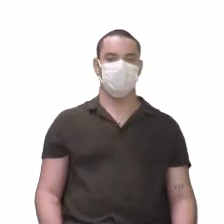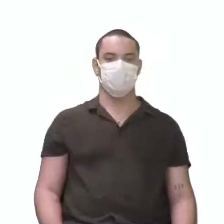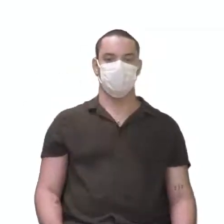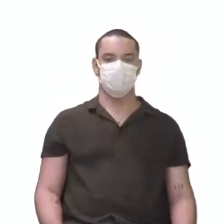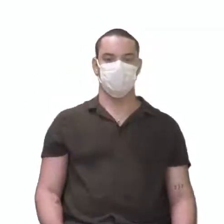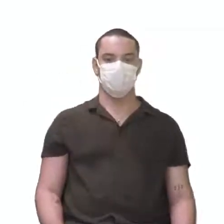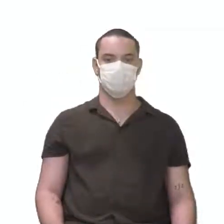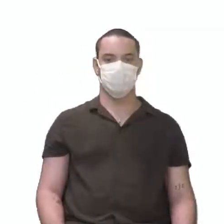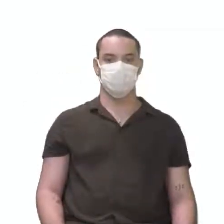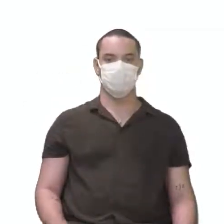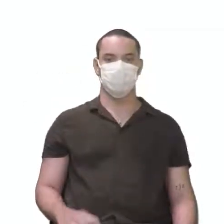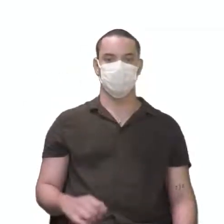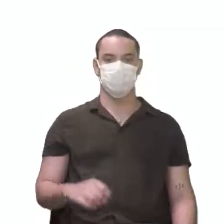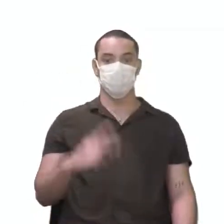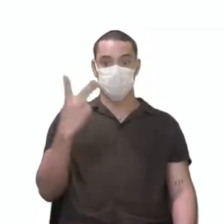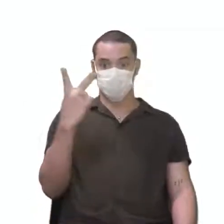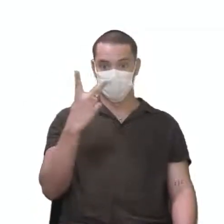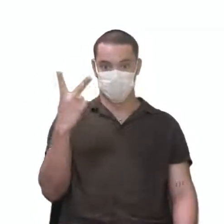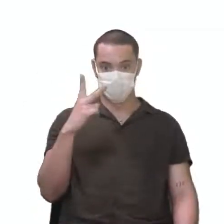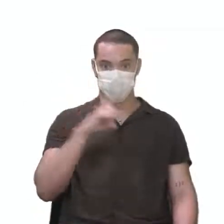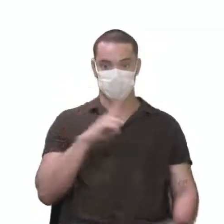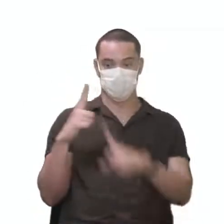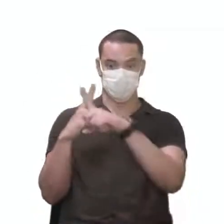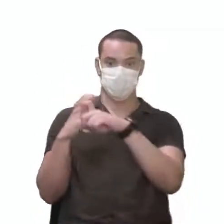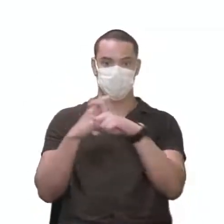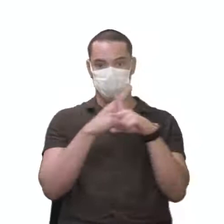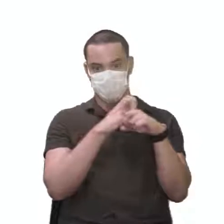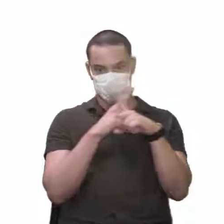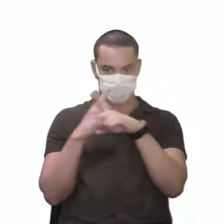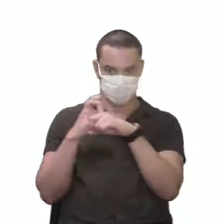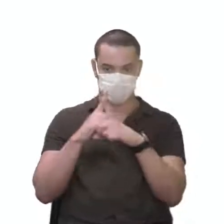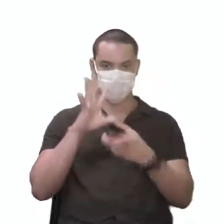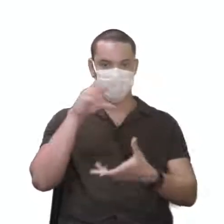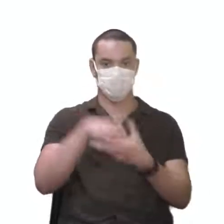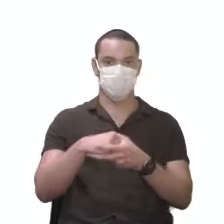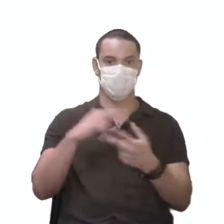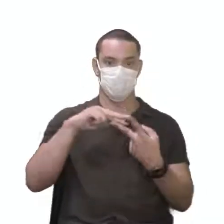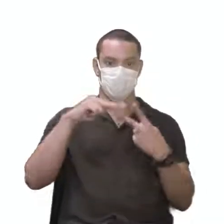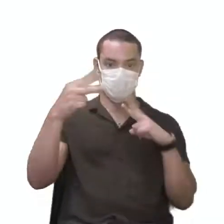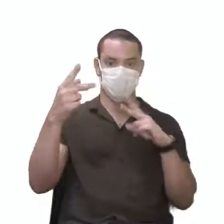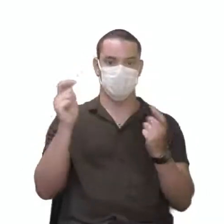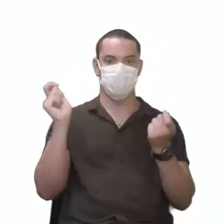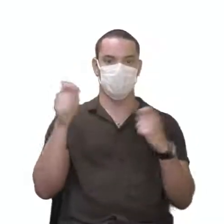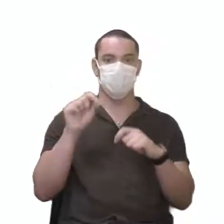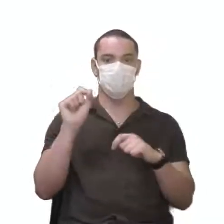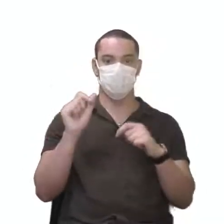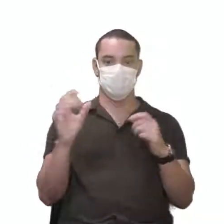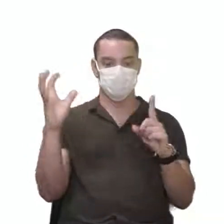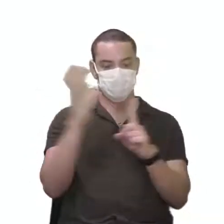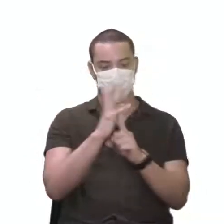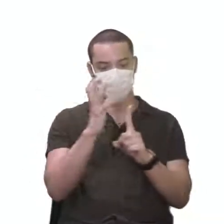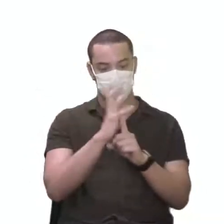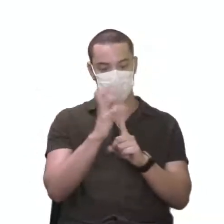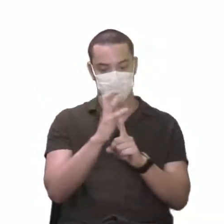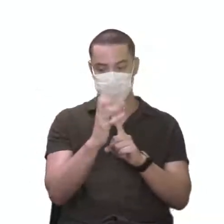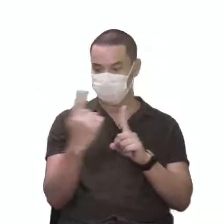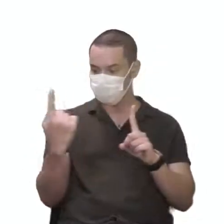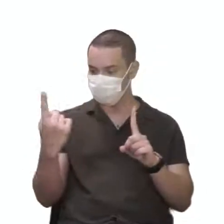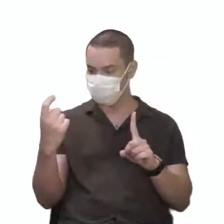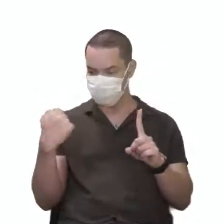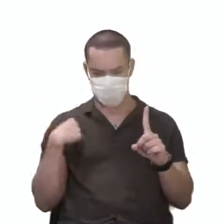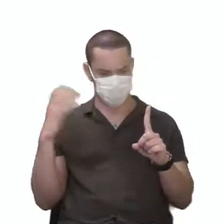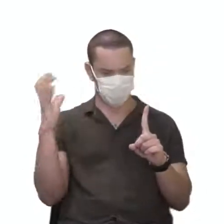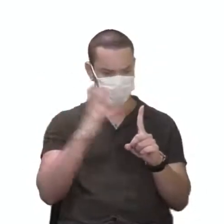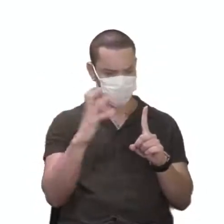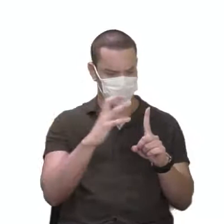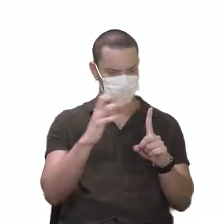a epistasia, então, os dois cromossomos indicados nos dois alelos e ele pode influenciar. Se esse aqui, como eles estão